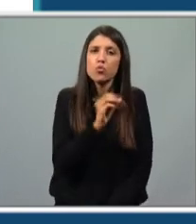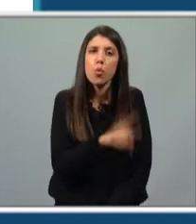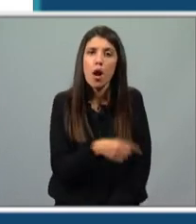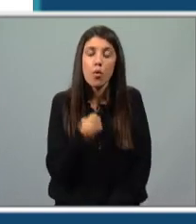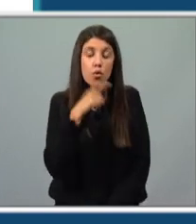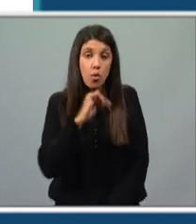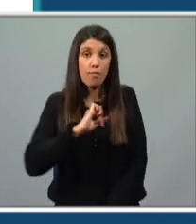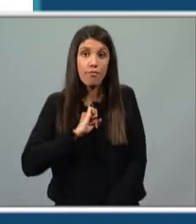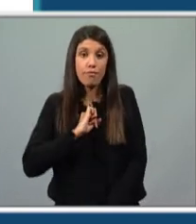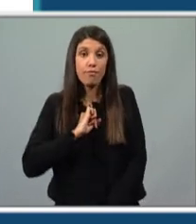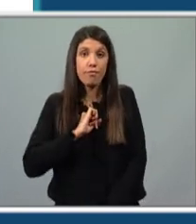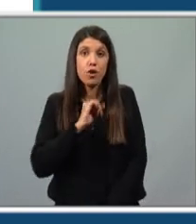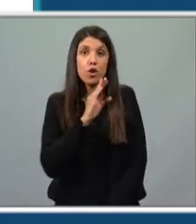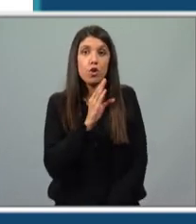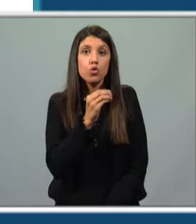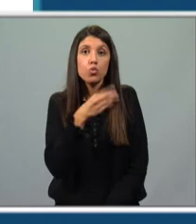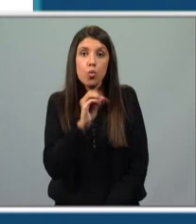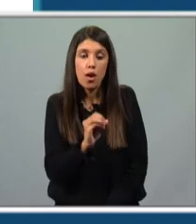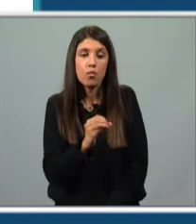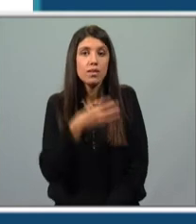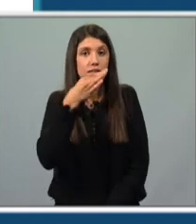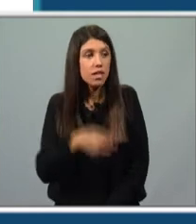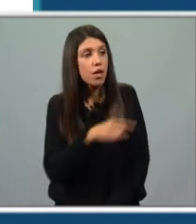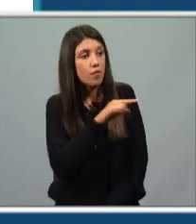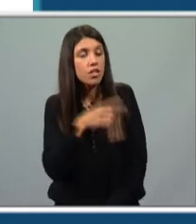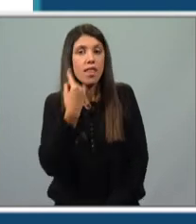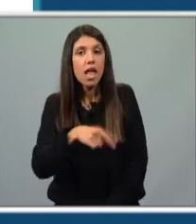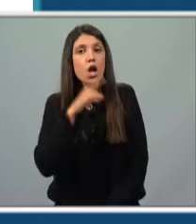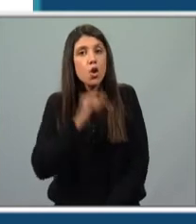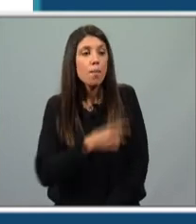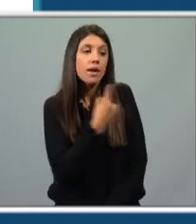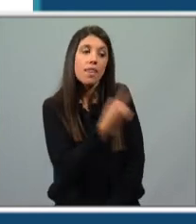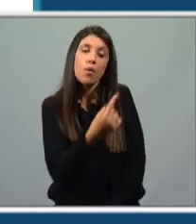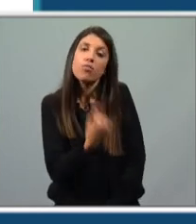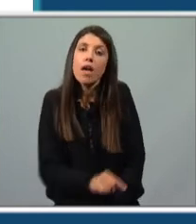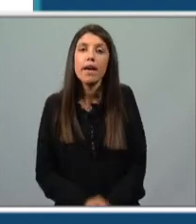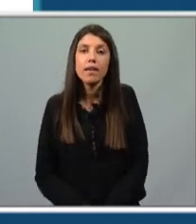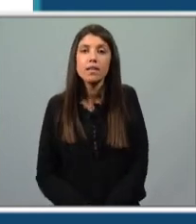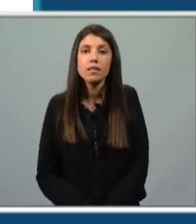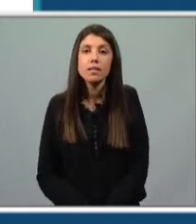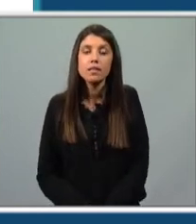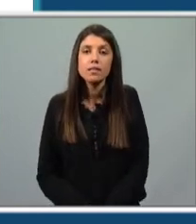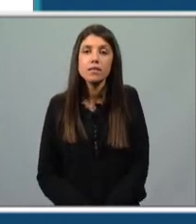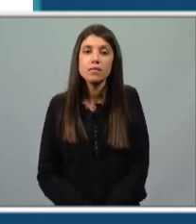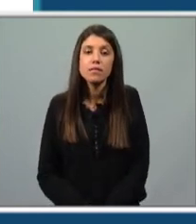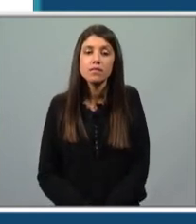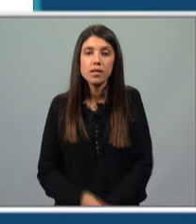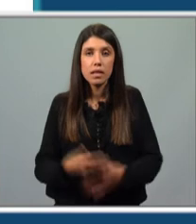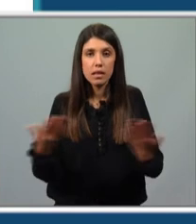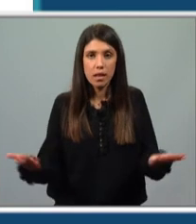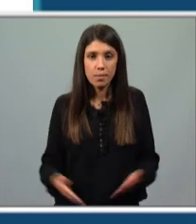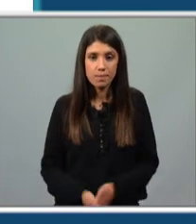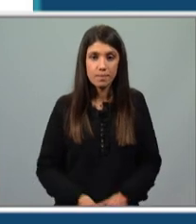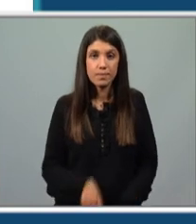o meu nome é João. Com certeza que vocês também hão de ter cada um o seu nome próprio. Então, repara,